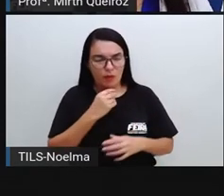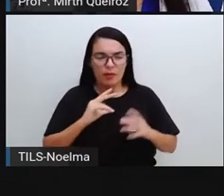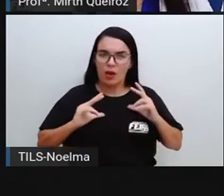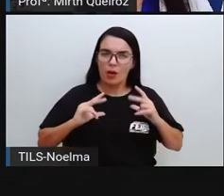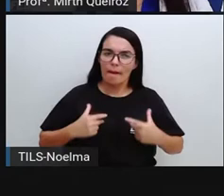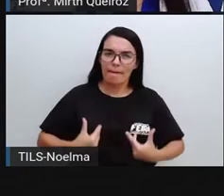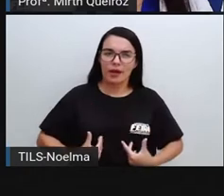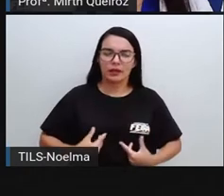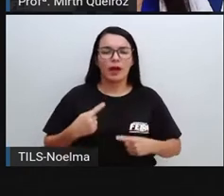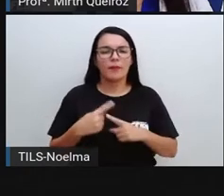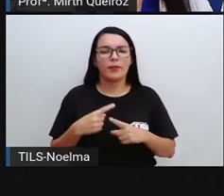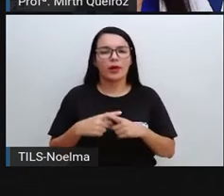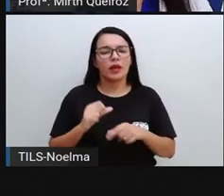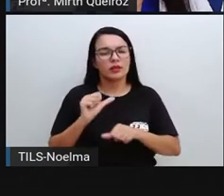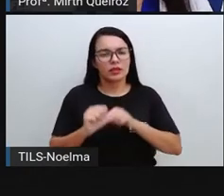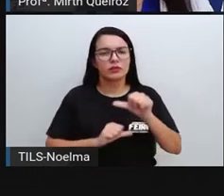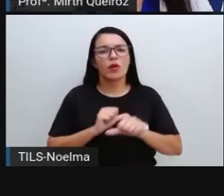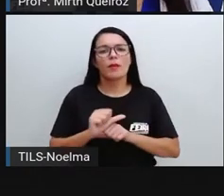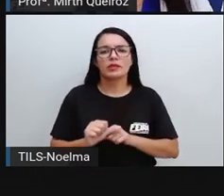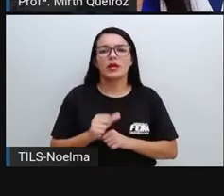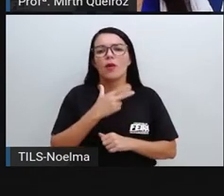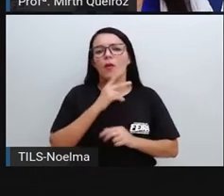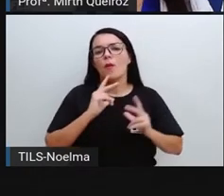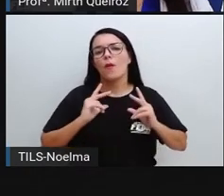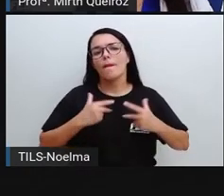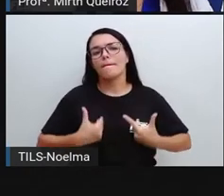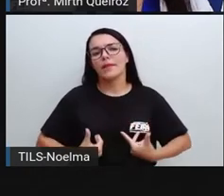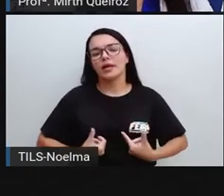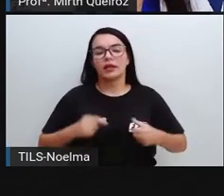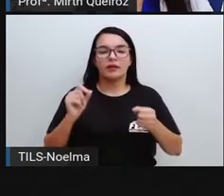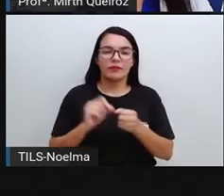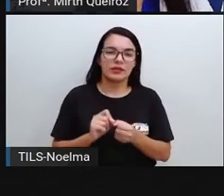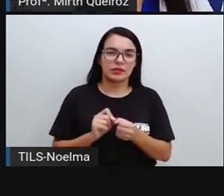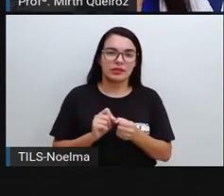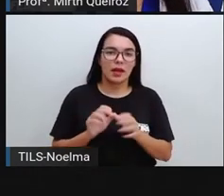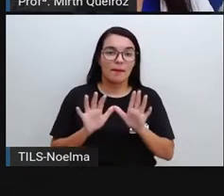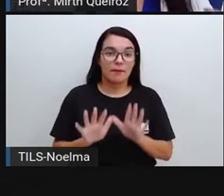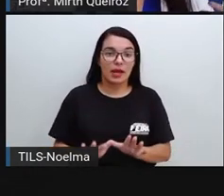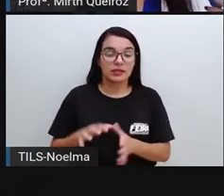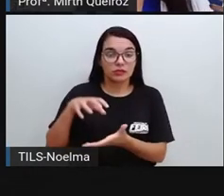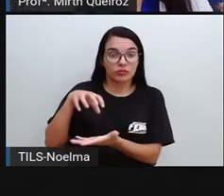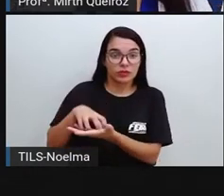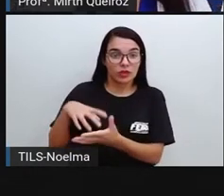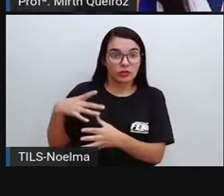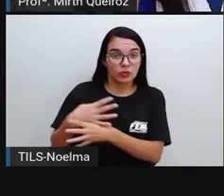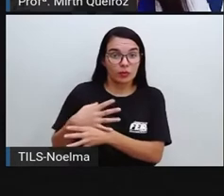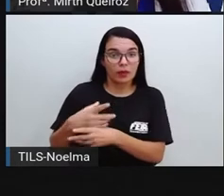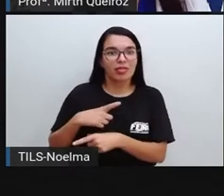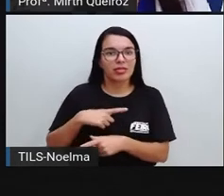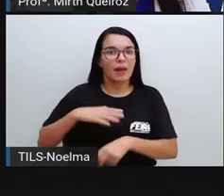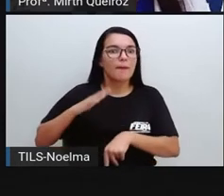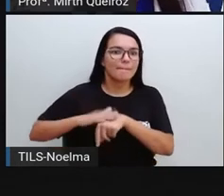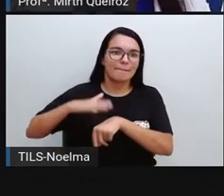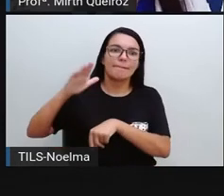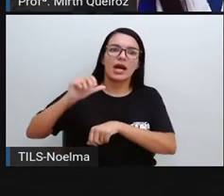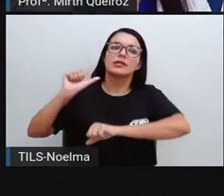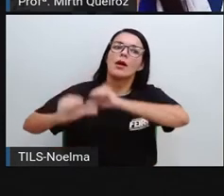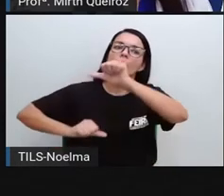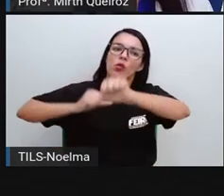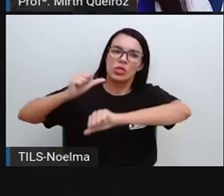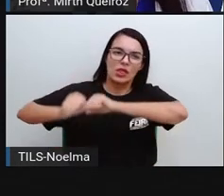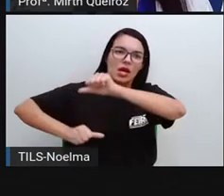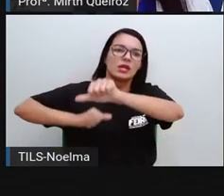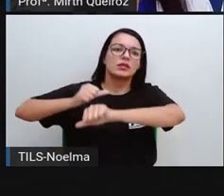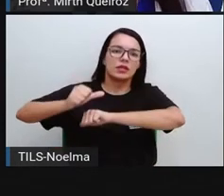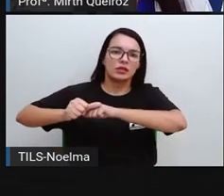natural foi transformada através da ação do homem. Porém, as paisagens urbanas, elas possuem maiores alterações, né? Em relação